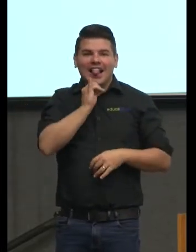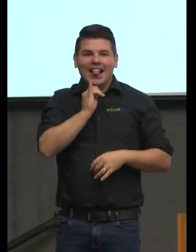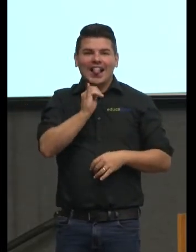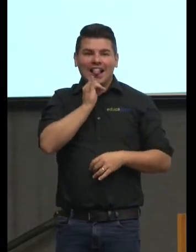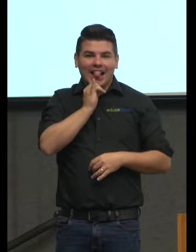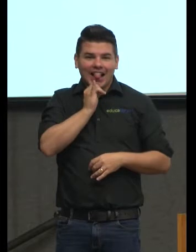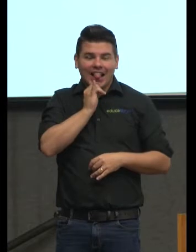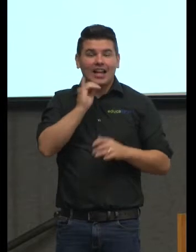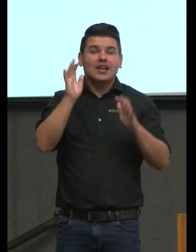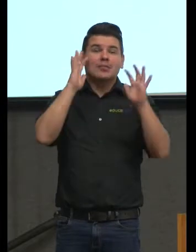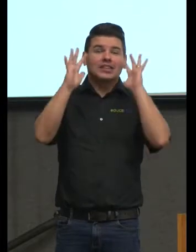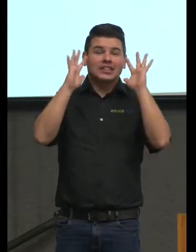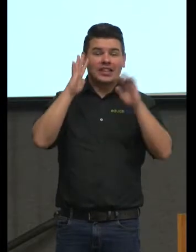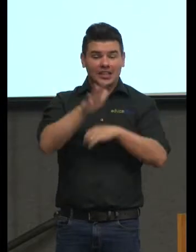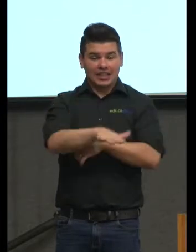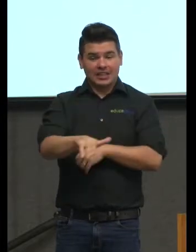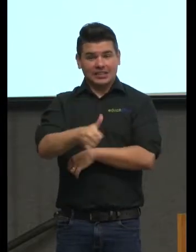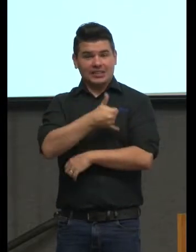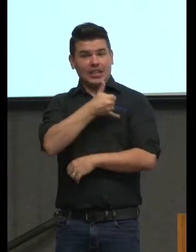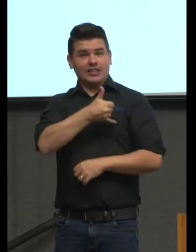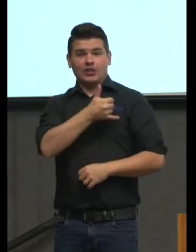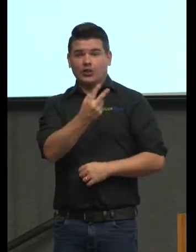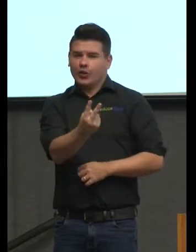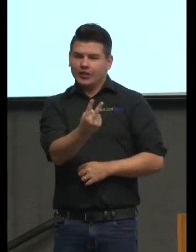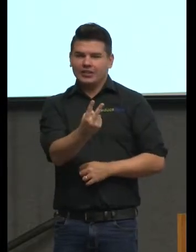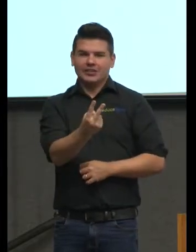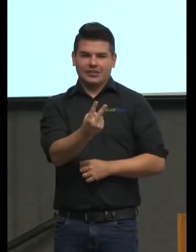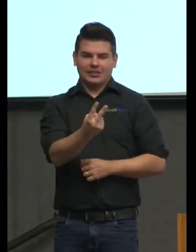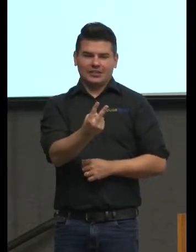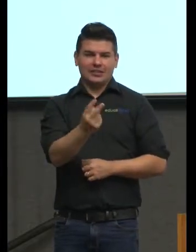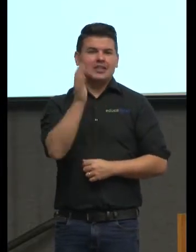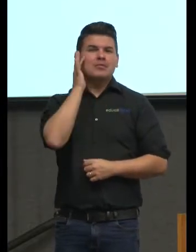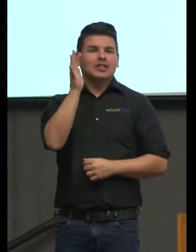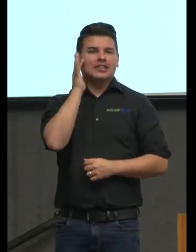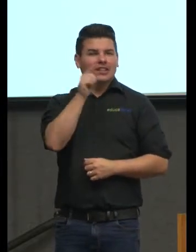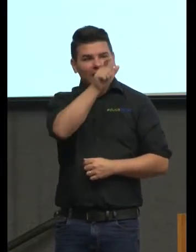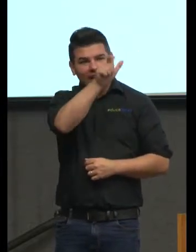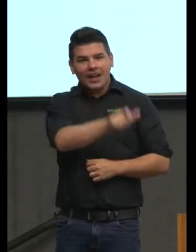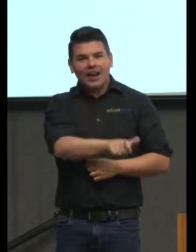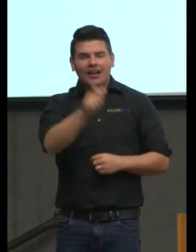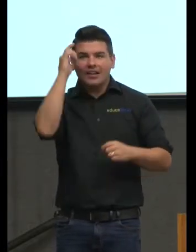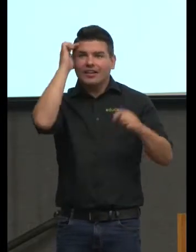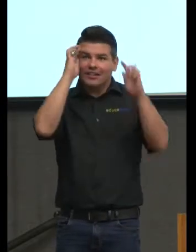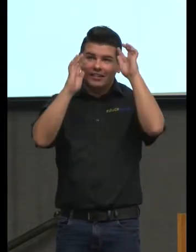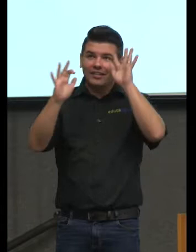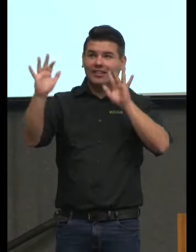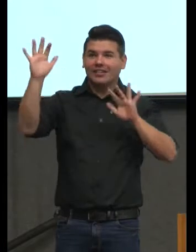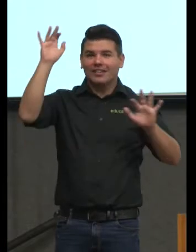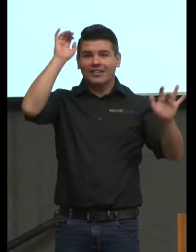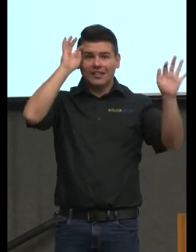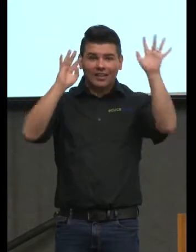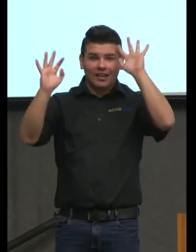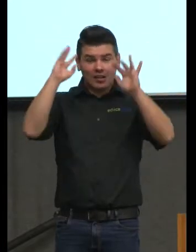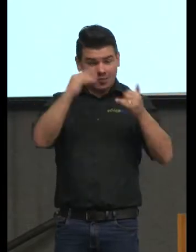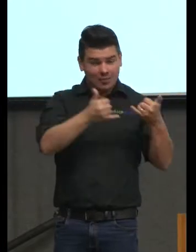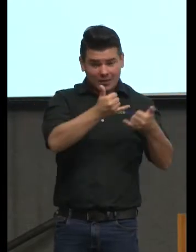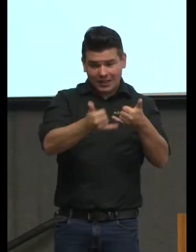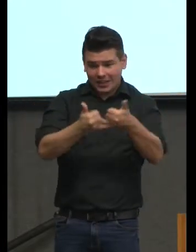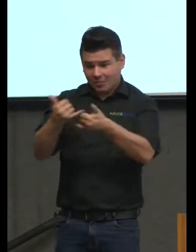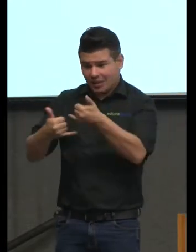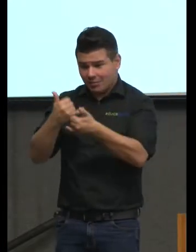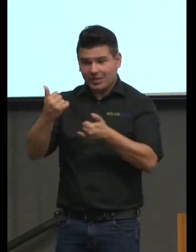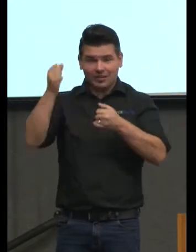criança aí nos seus dois três anos de vida imaginando imaginando através de brincadeiras